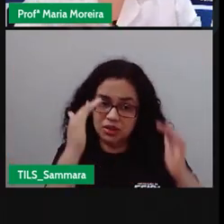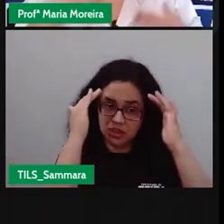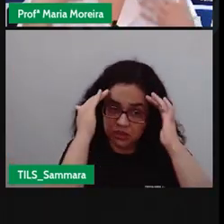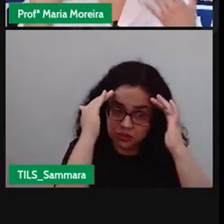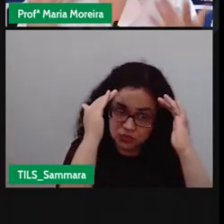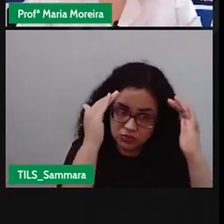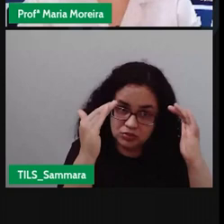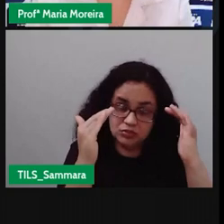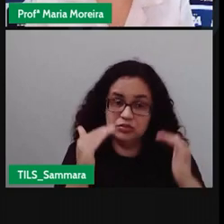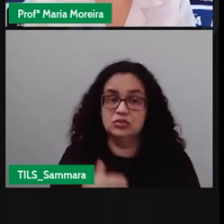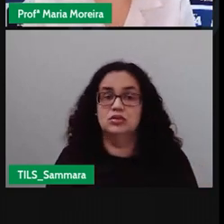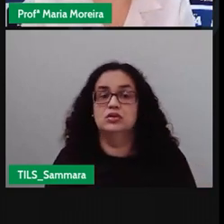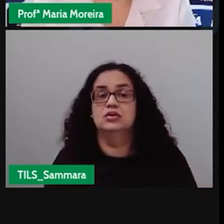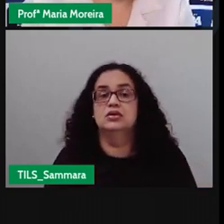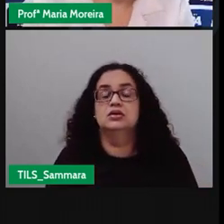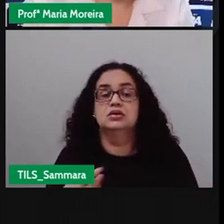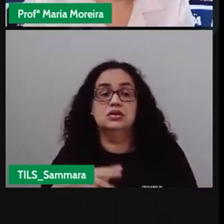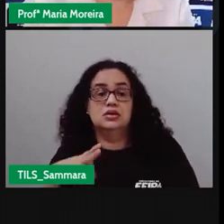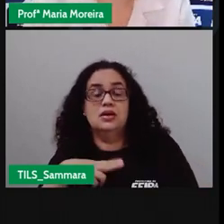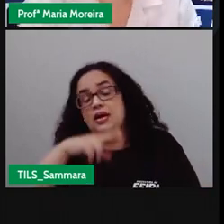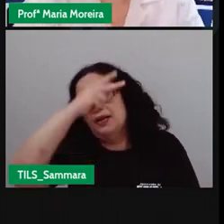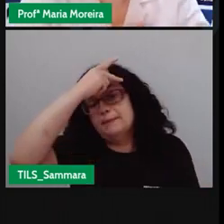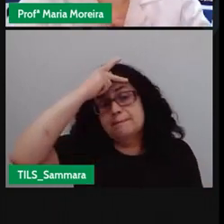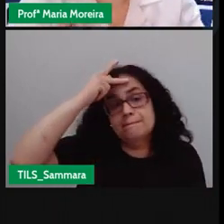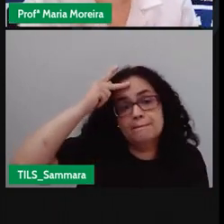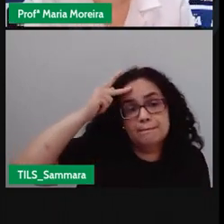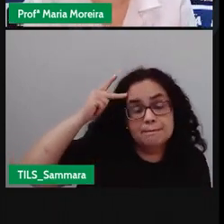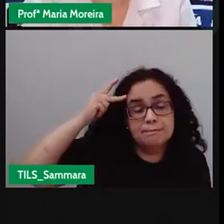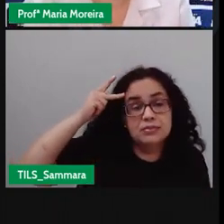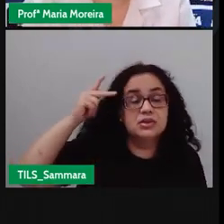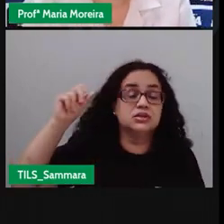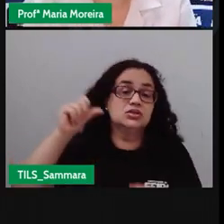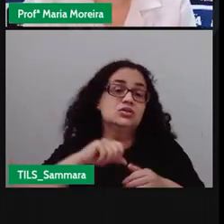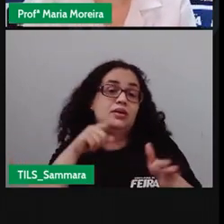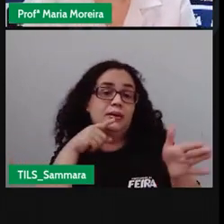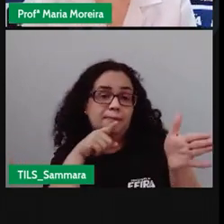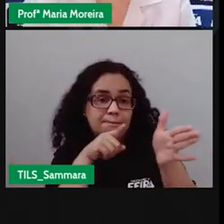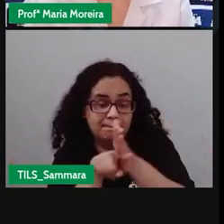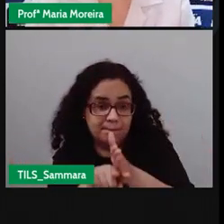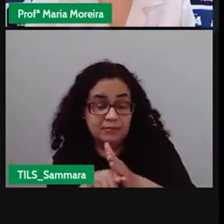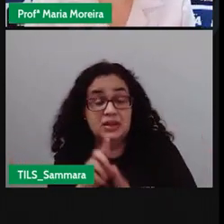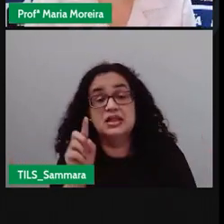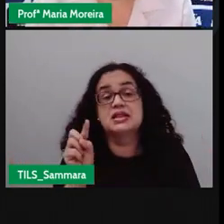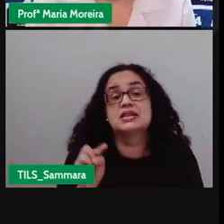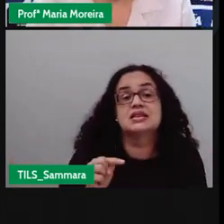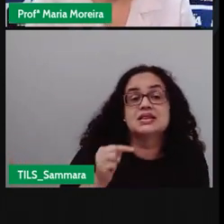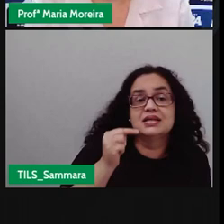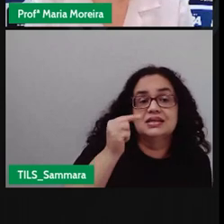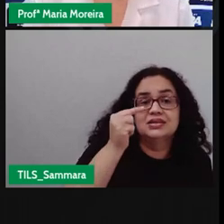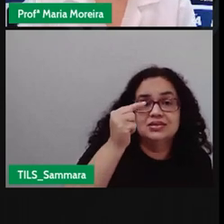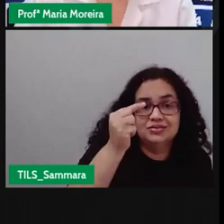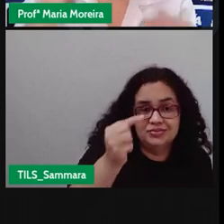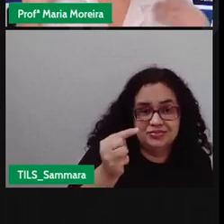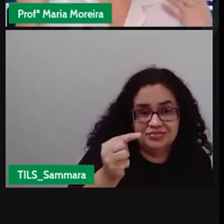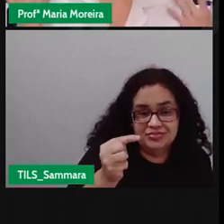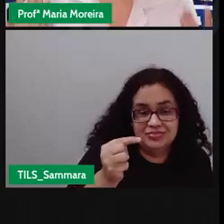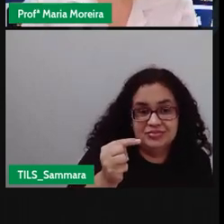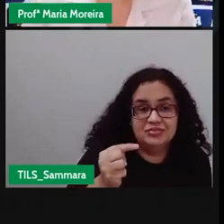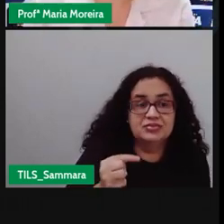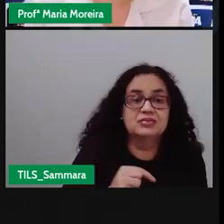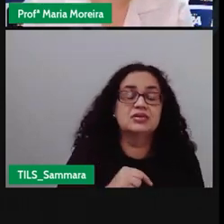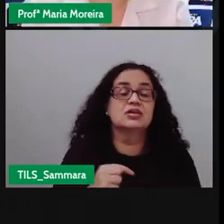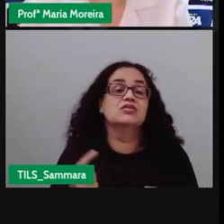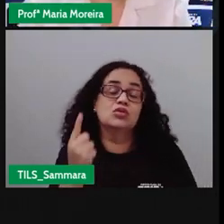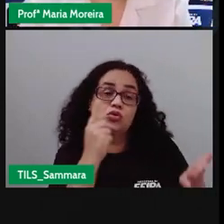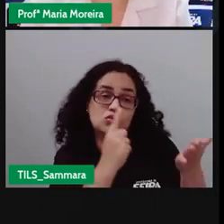que não vai invadir a privacidade de ninguém e aí você vai construir essas perguntas depois que você construir aí você